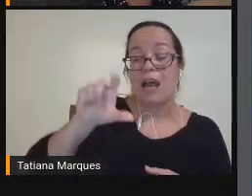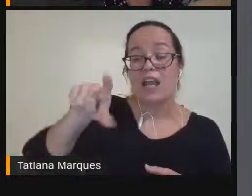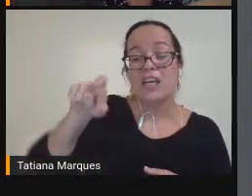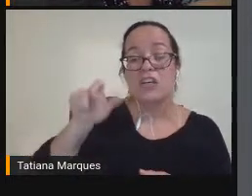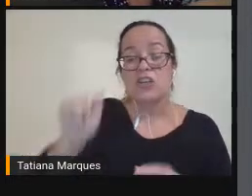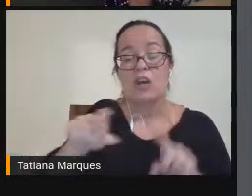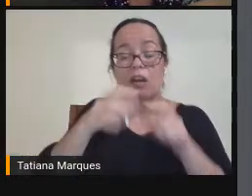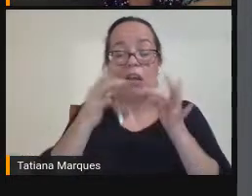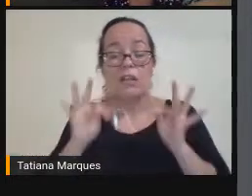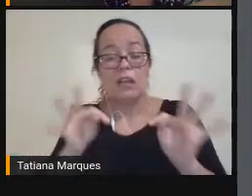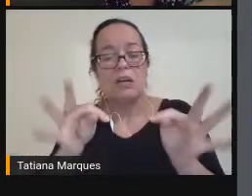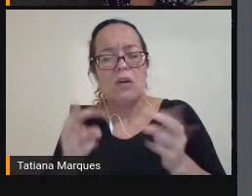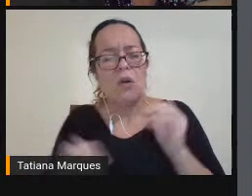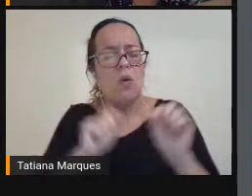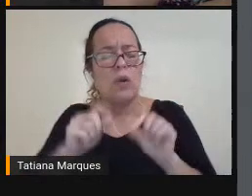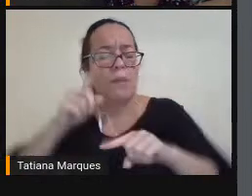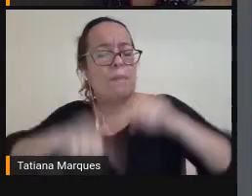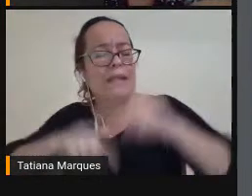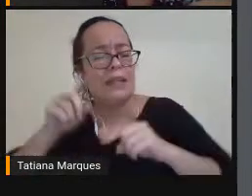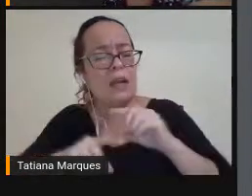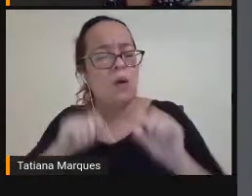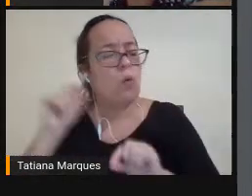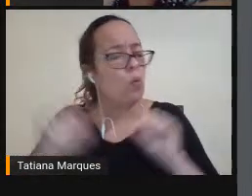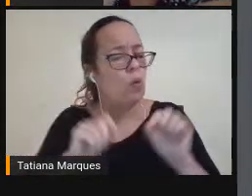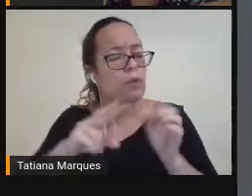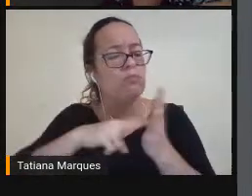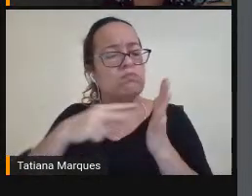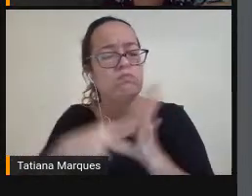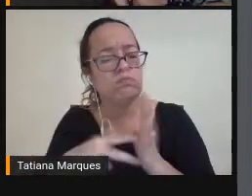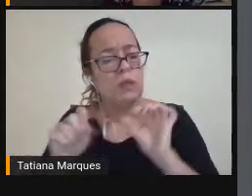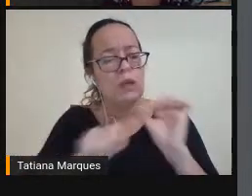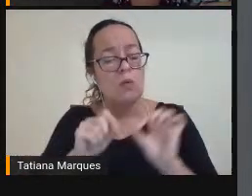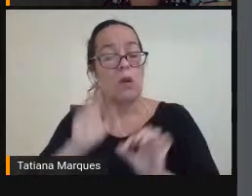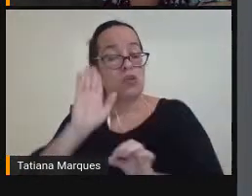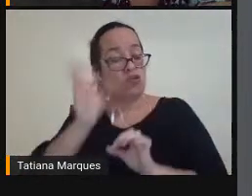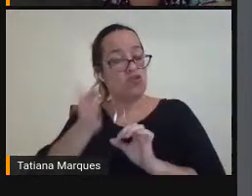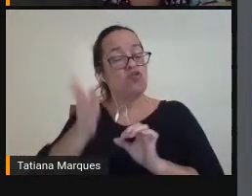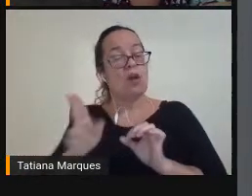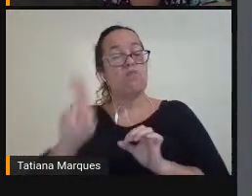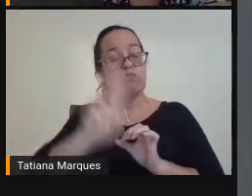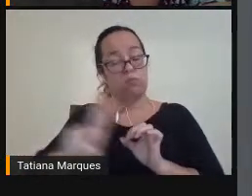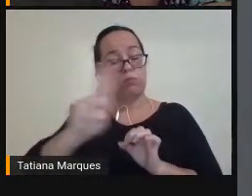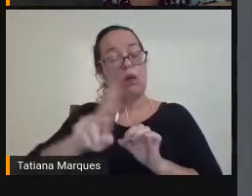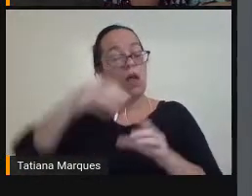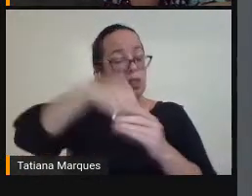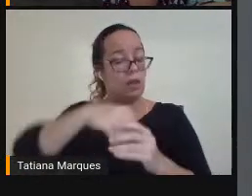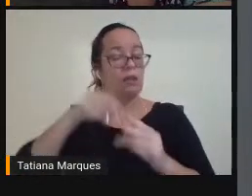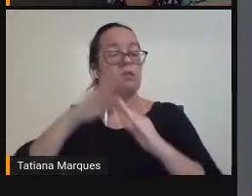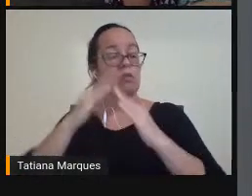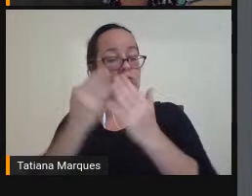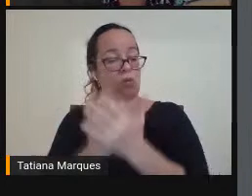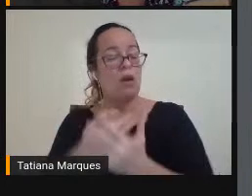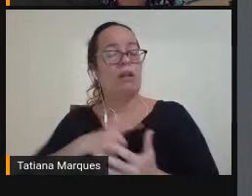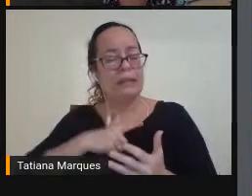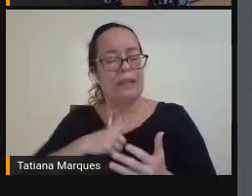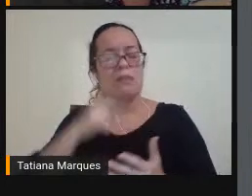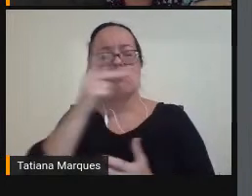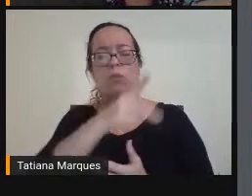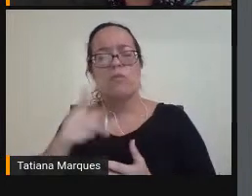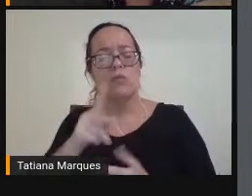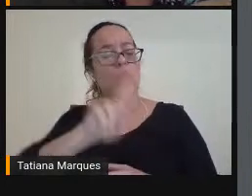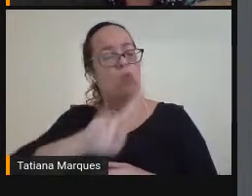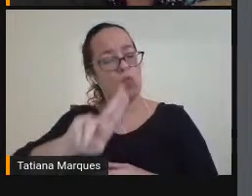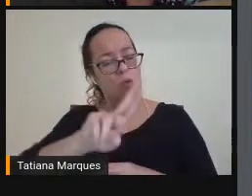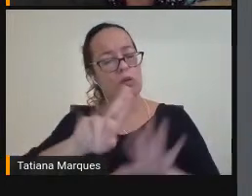E esses recursos Muitas vezes Já são Utilizados Nas escolas Pelos Professores E tal